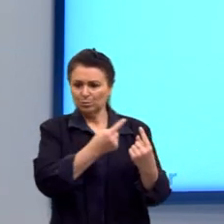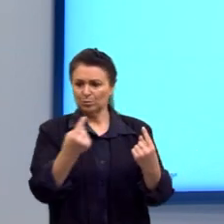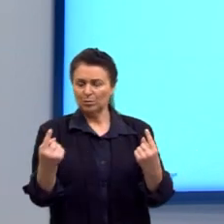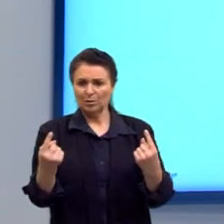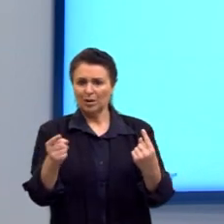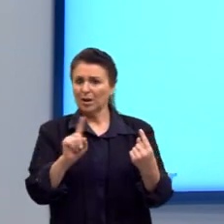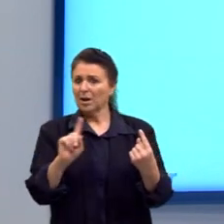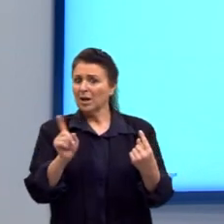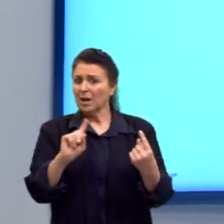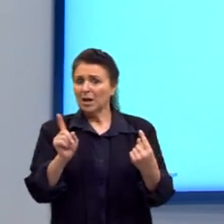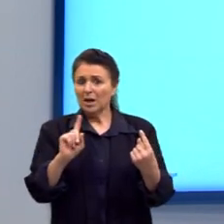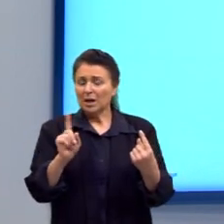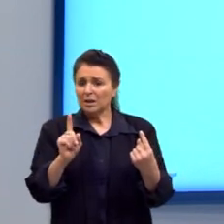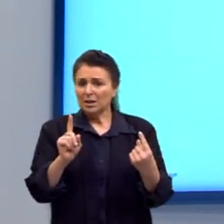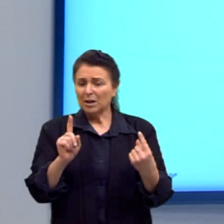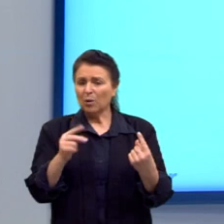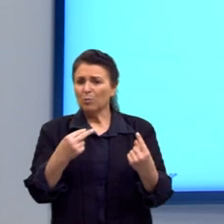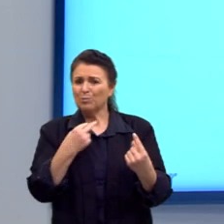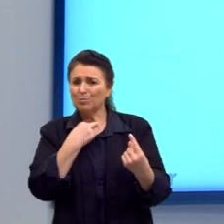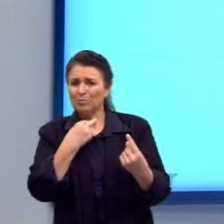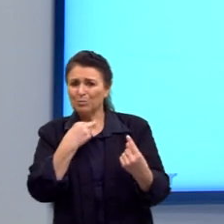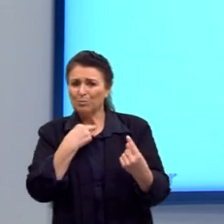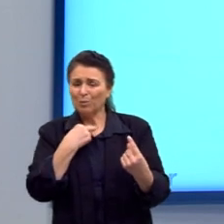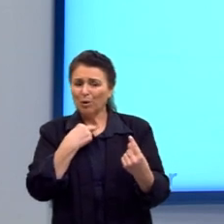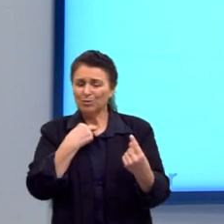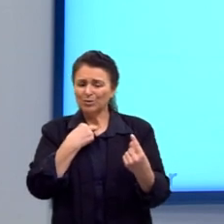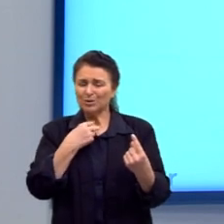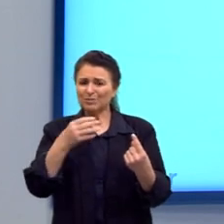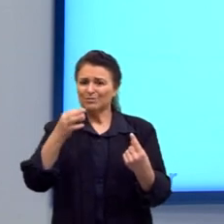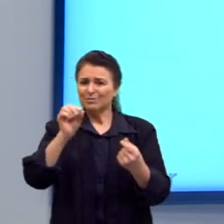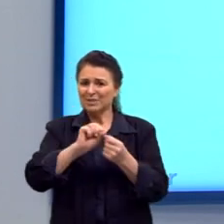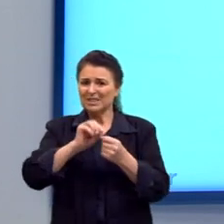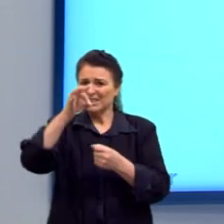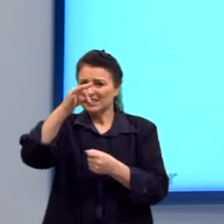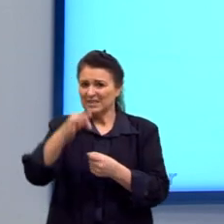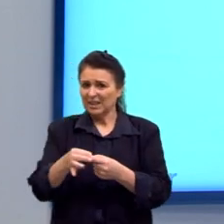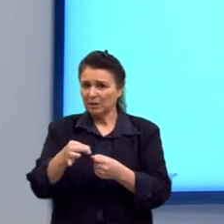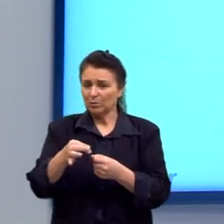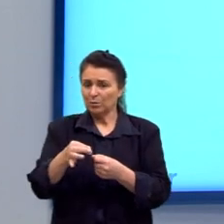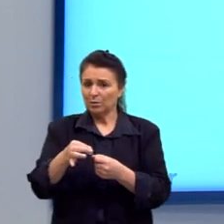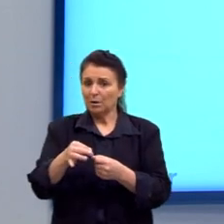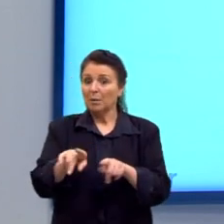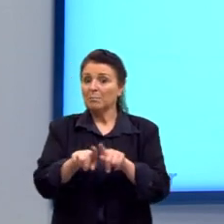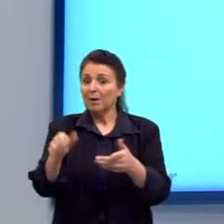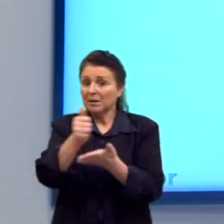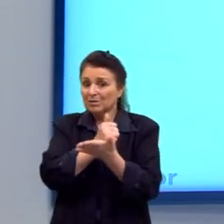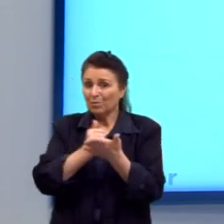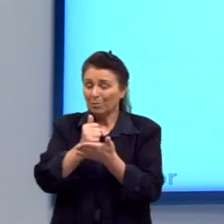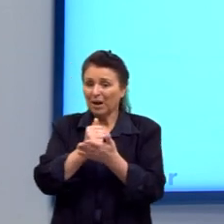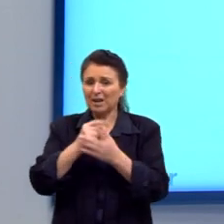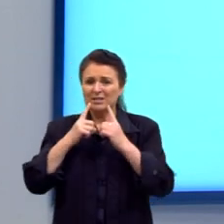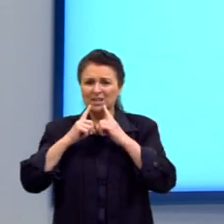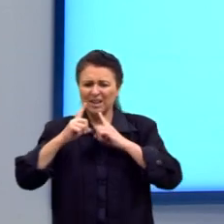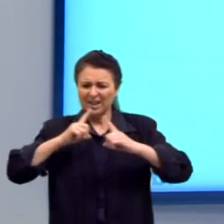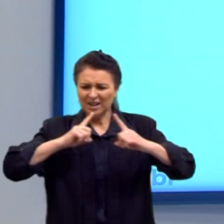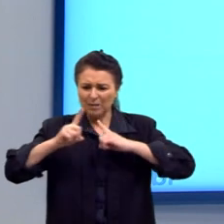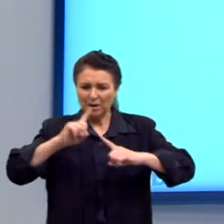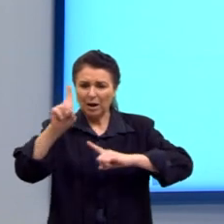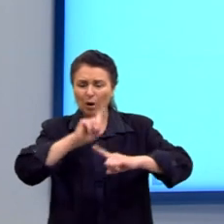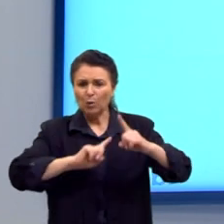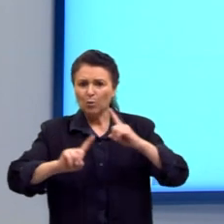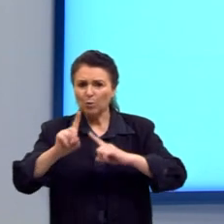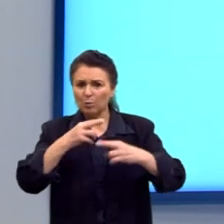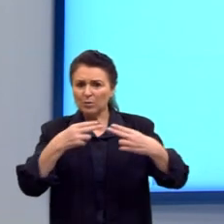é suficientemente considerável para que um deles possa, com base nela, reclamar algum benefício